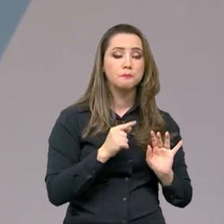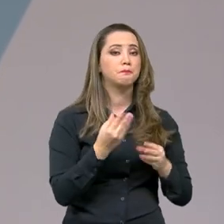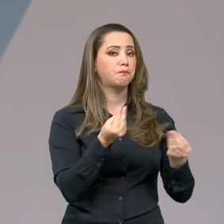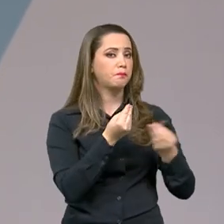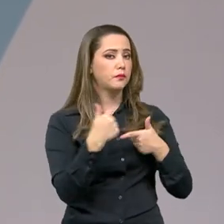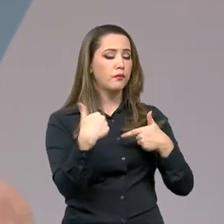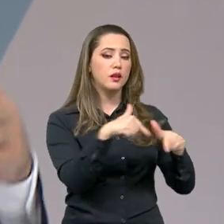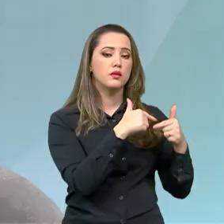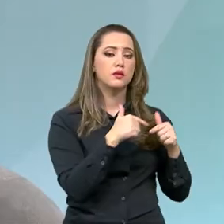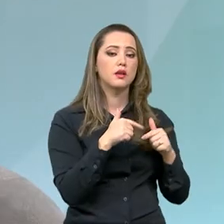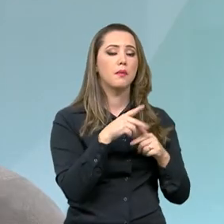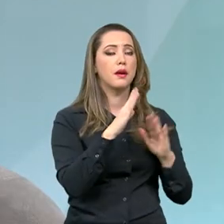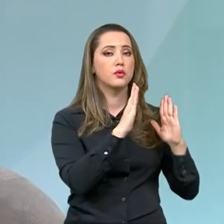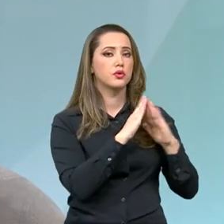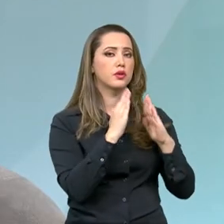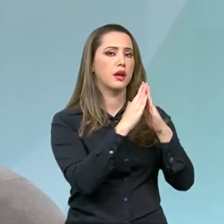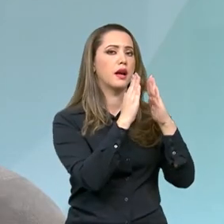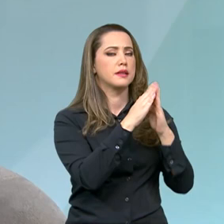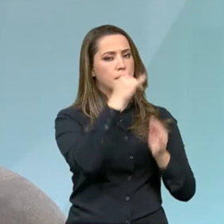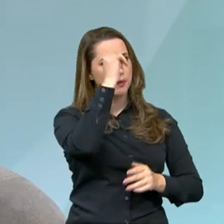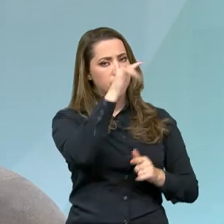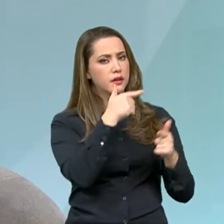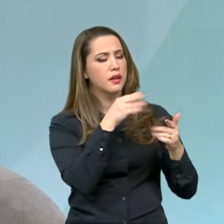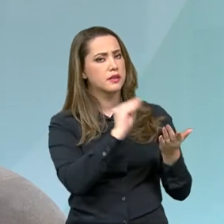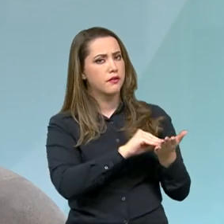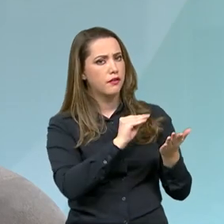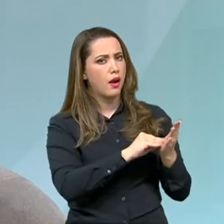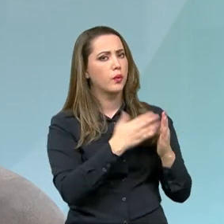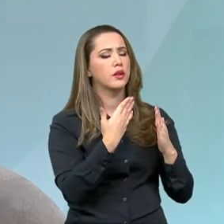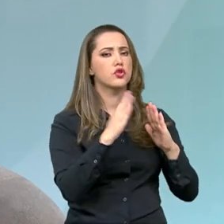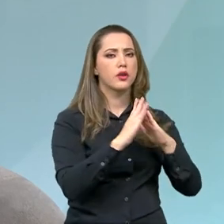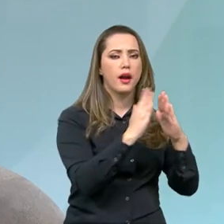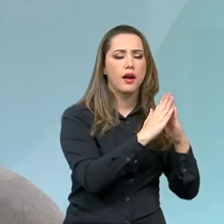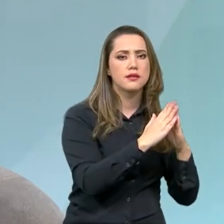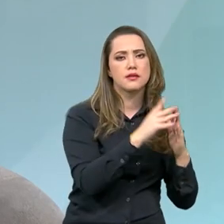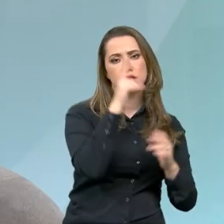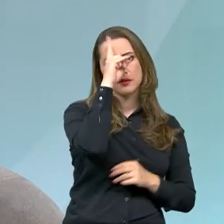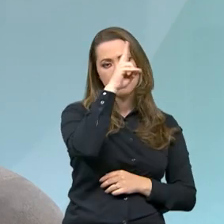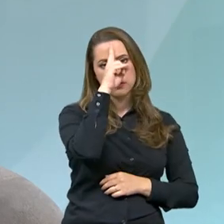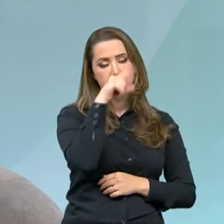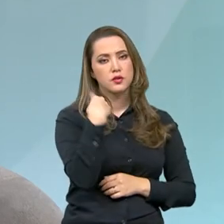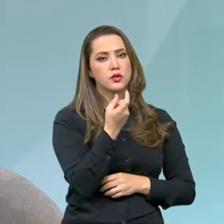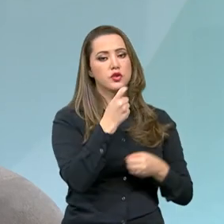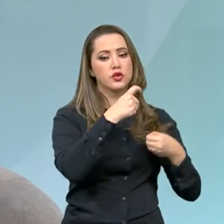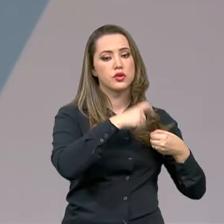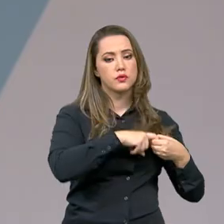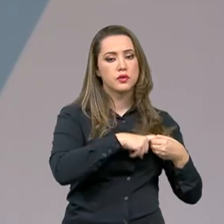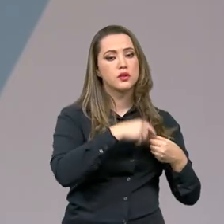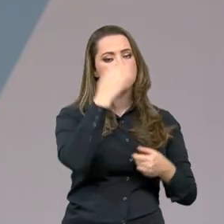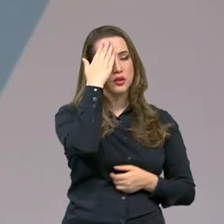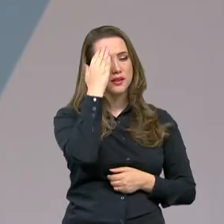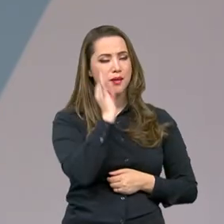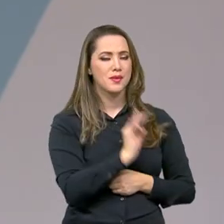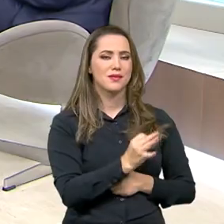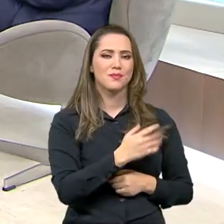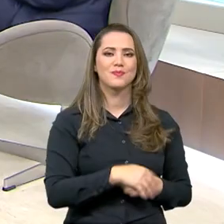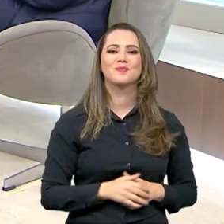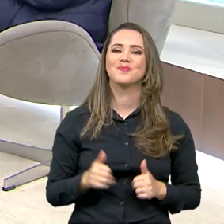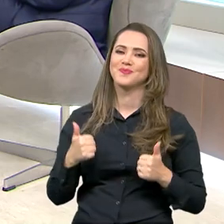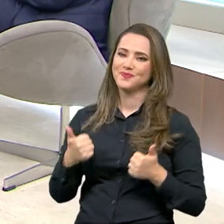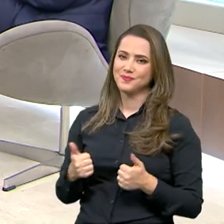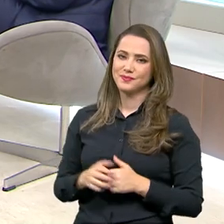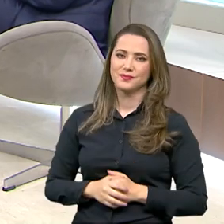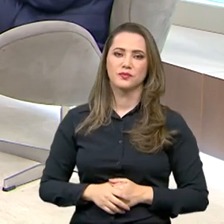para combater esse déficit histórico que existe no país. Então, quando a gente voltar, a gente retoma essa questão. Tá, Jair.